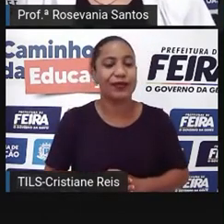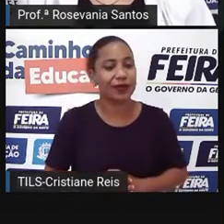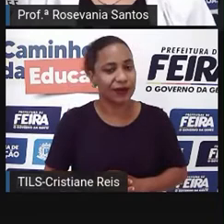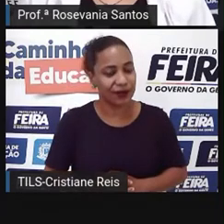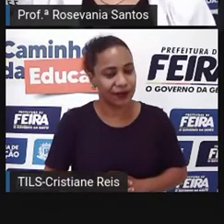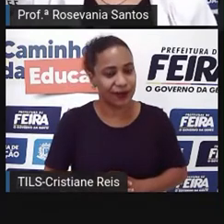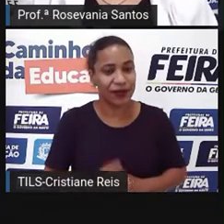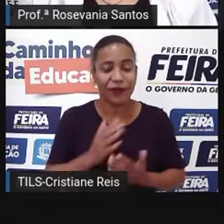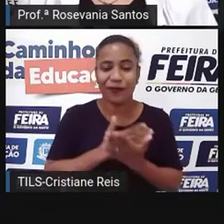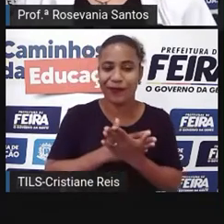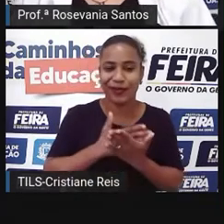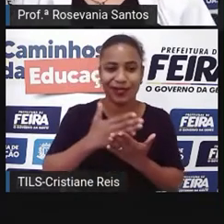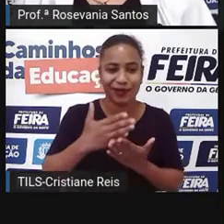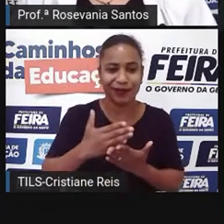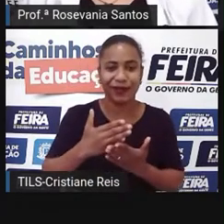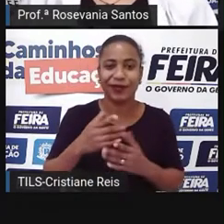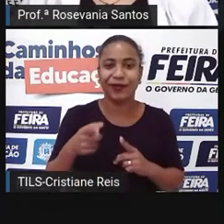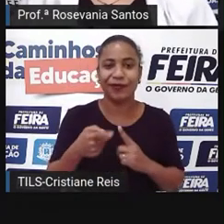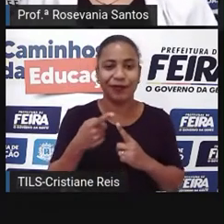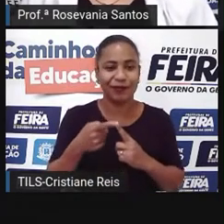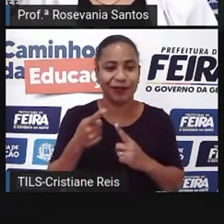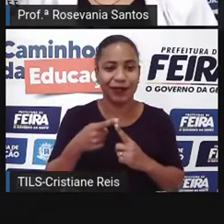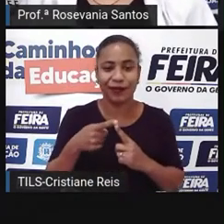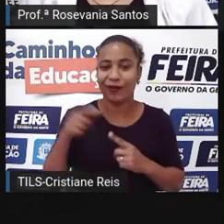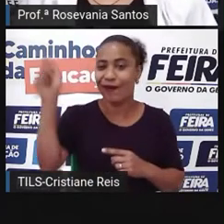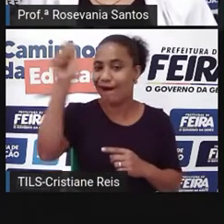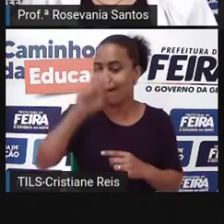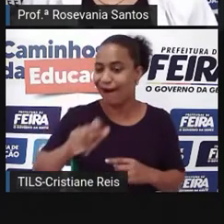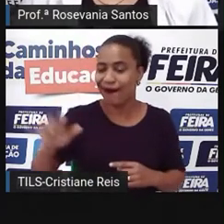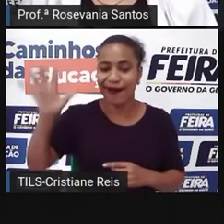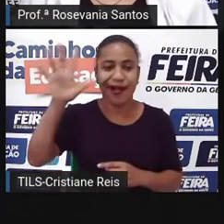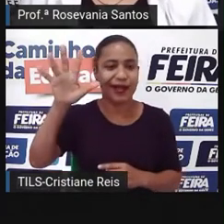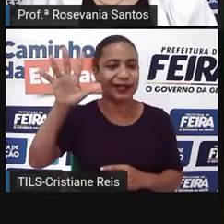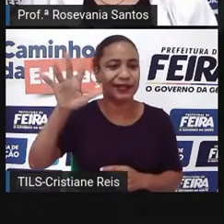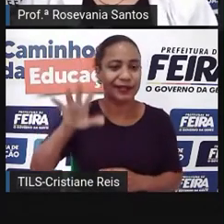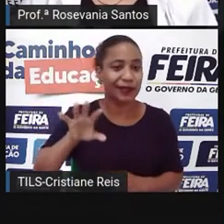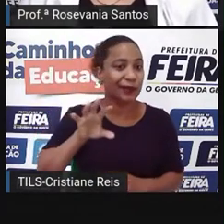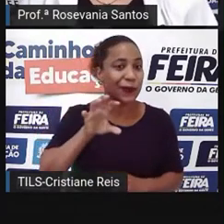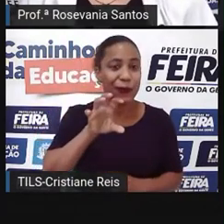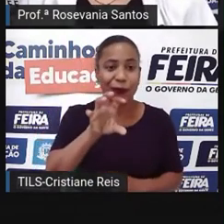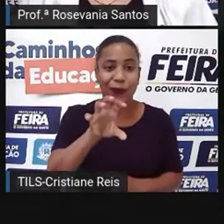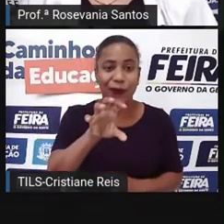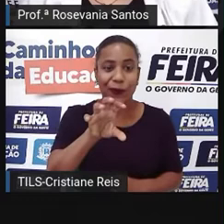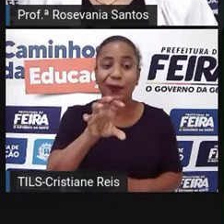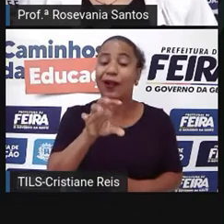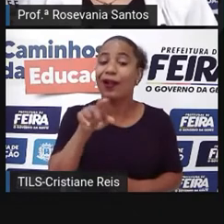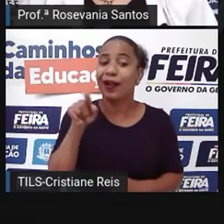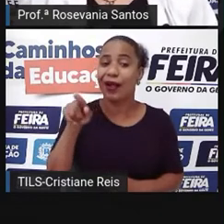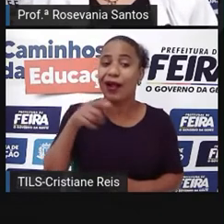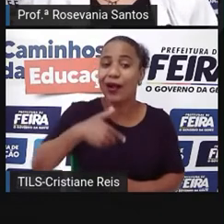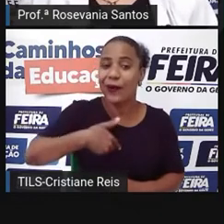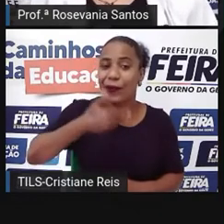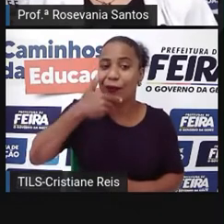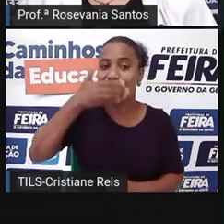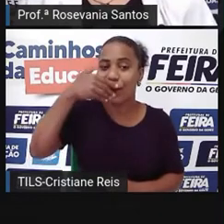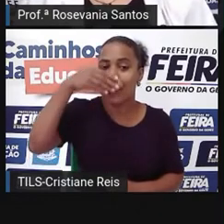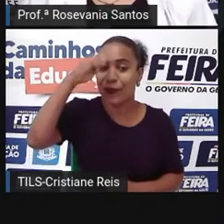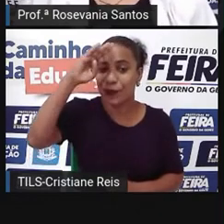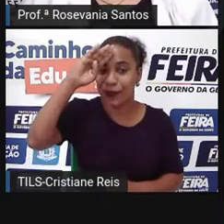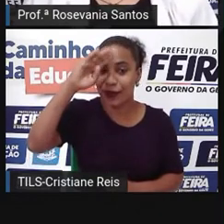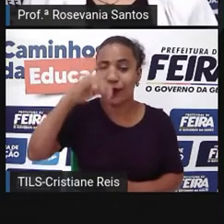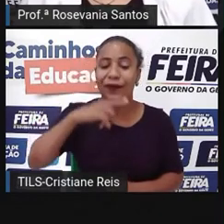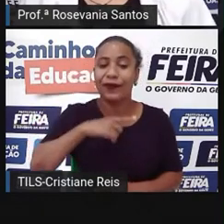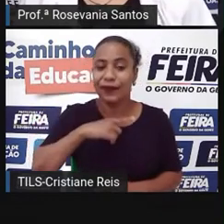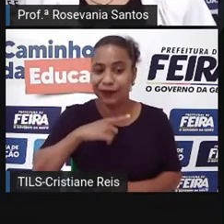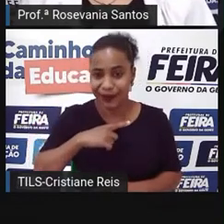Oriente Médio, né? O que a gente vai encontrar lá, na grande maioria, no Oriente Médio? Nós vamos encontrar o